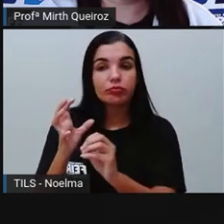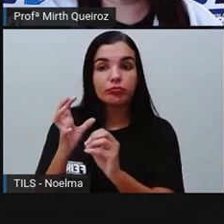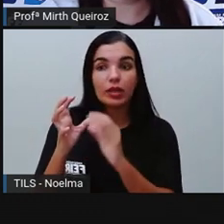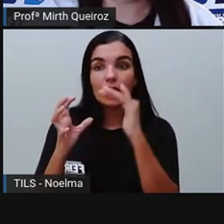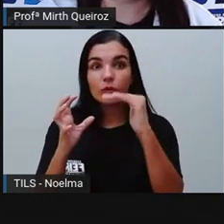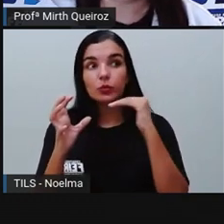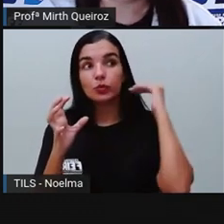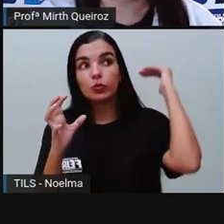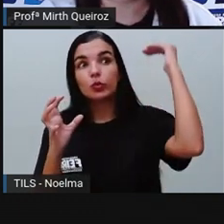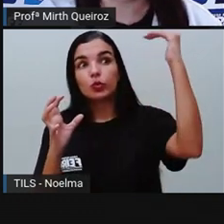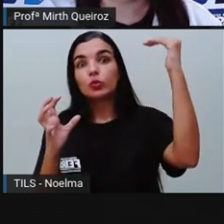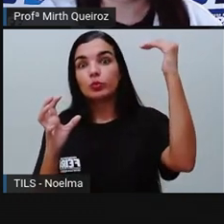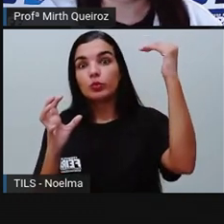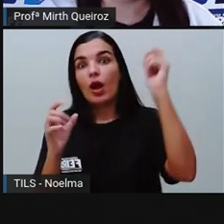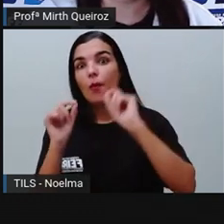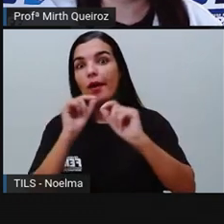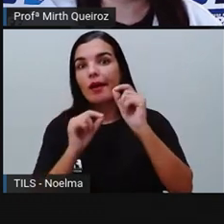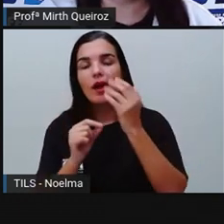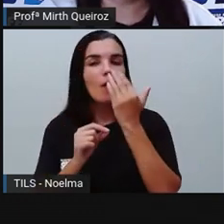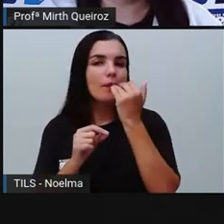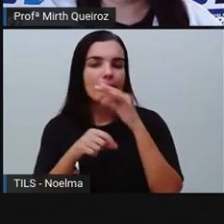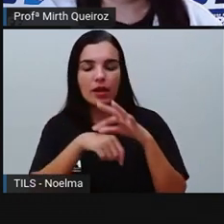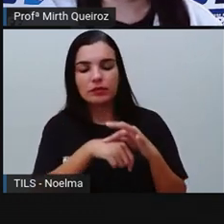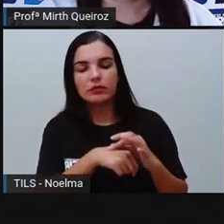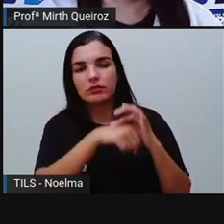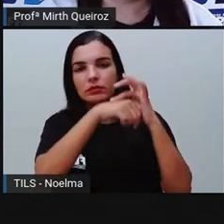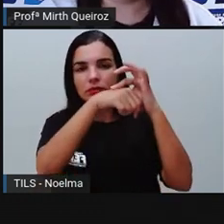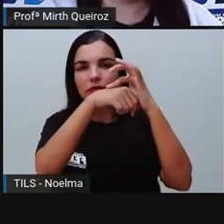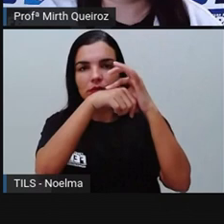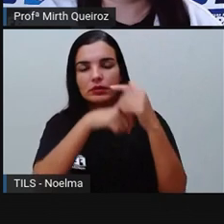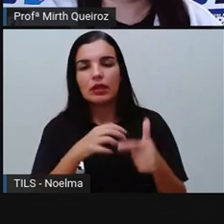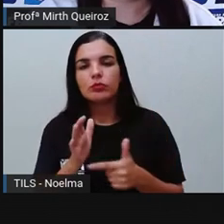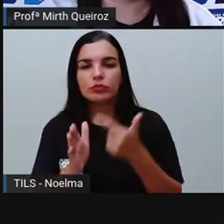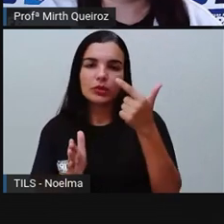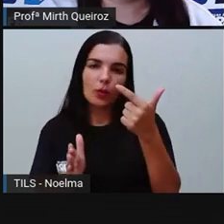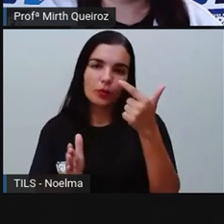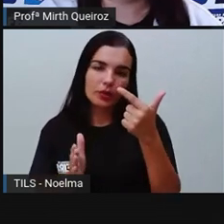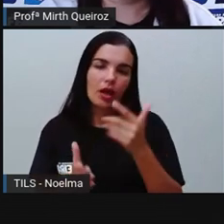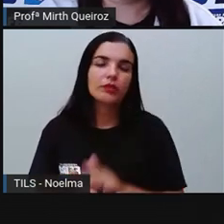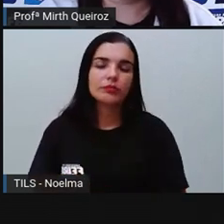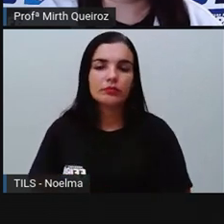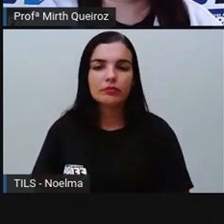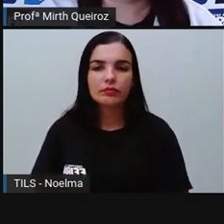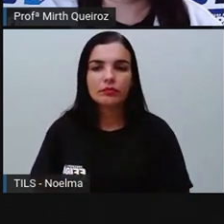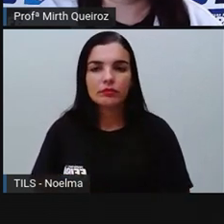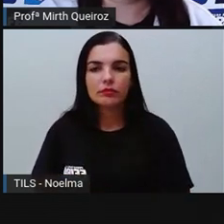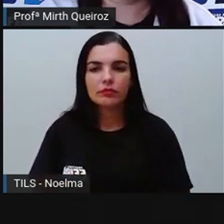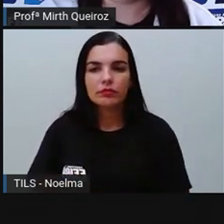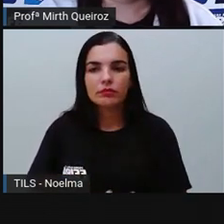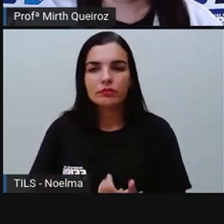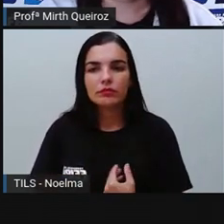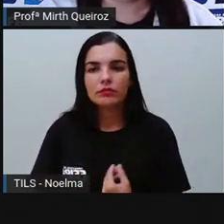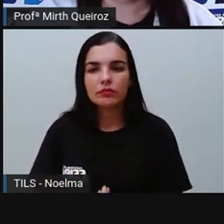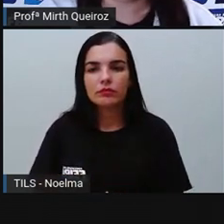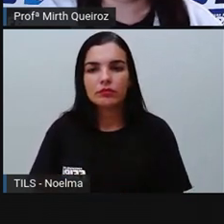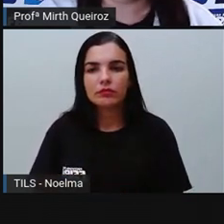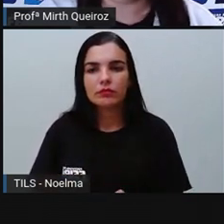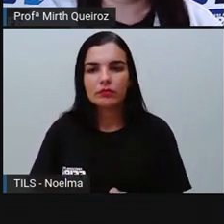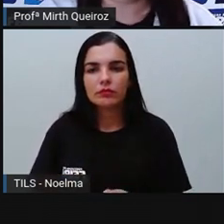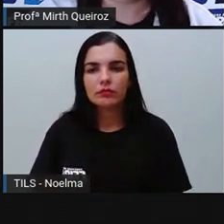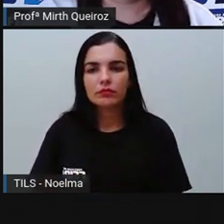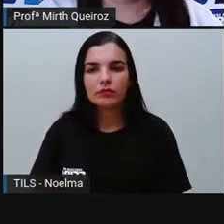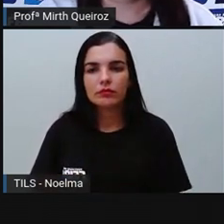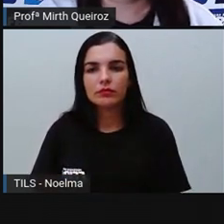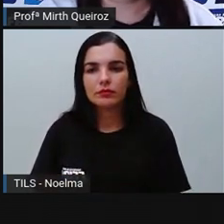E segundo o nível trófico ali, ele vai ser o consumidor secundário, porque é o segundo a consumir, né? Se esse